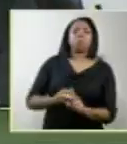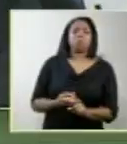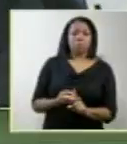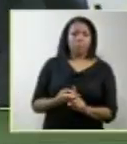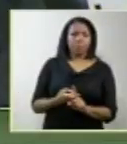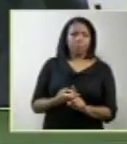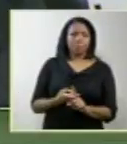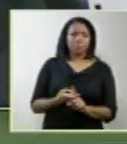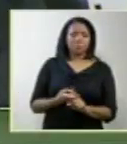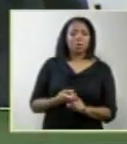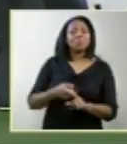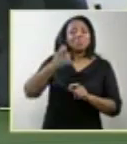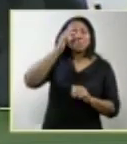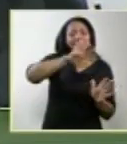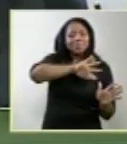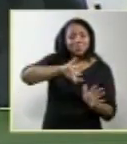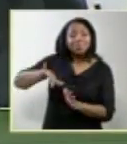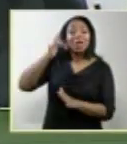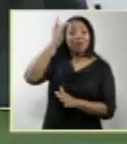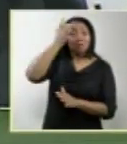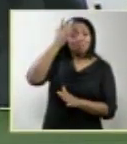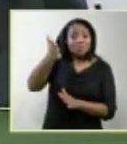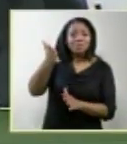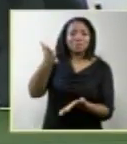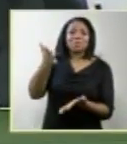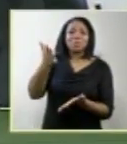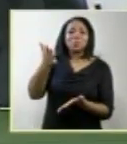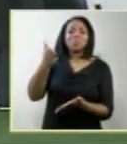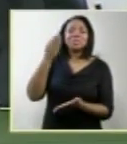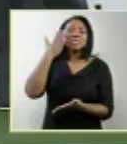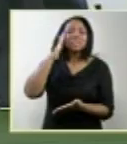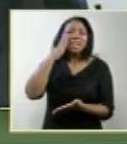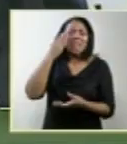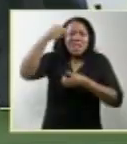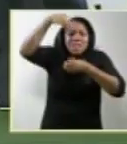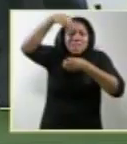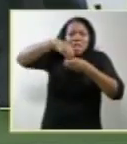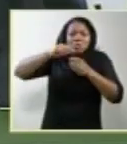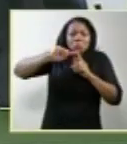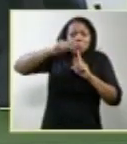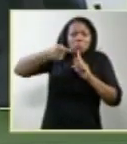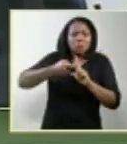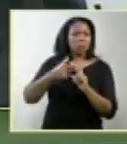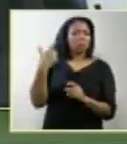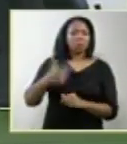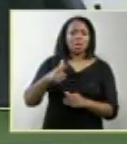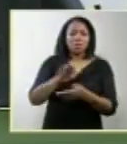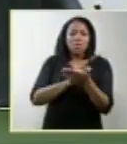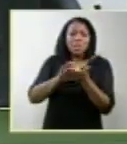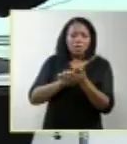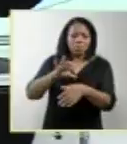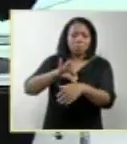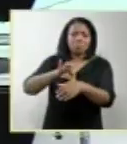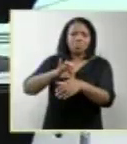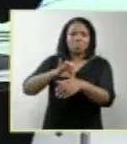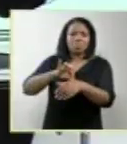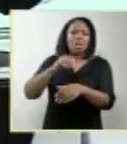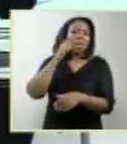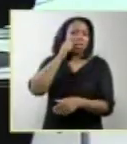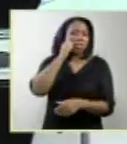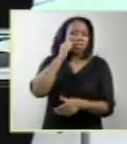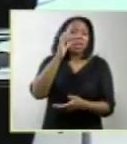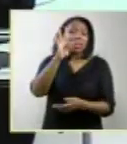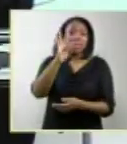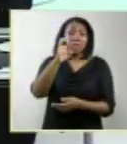É muito fácil entendermos, dentro daquele desenvolvimento embriológico, se não houve a formação do tecido cerebral e conseguimos